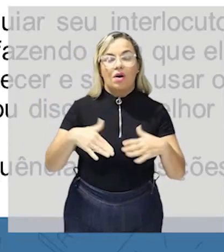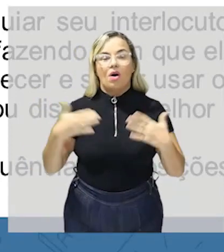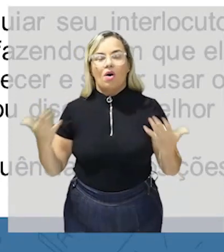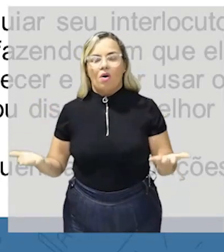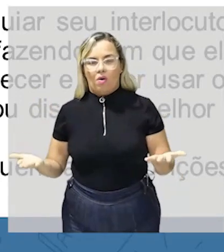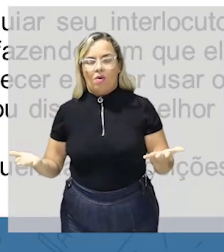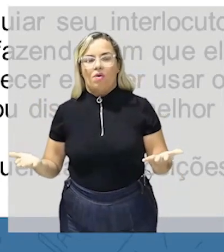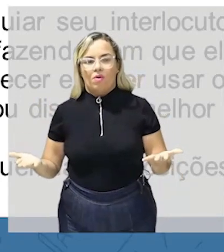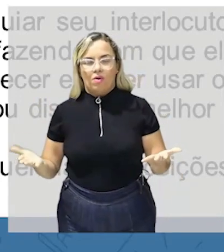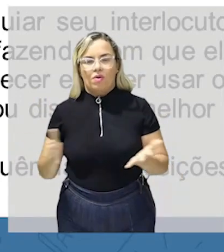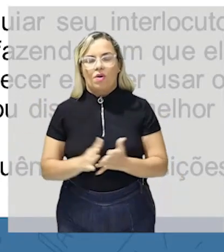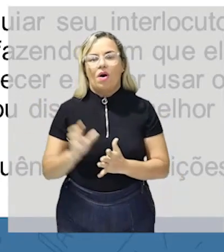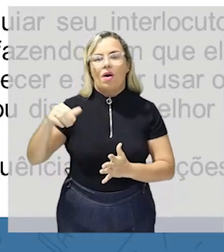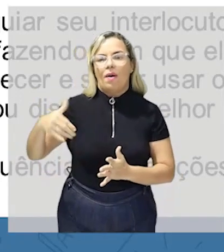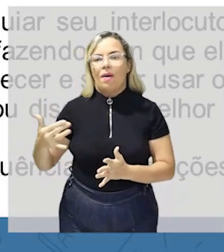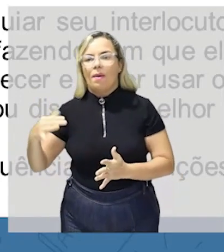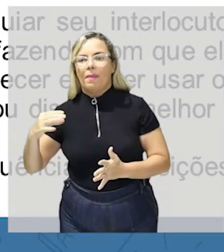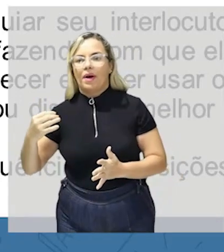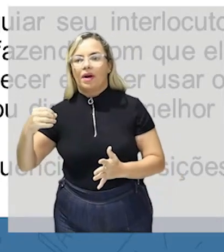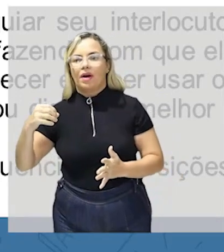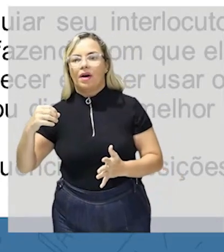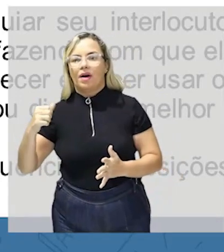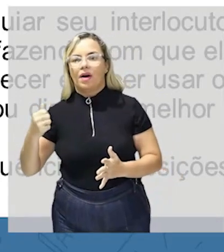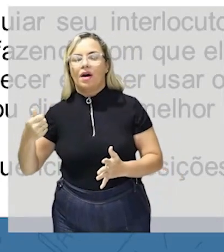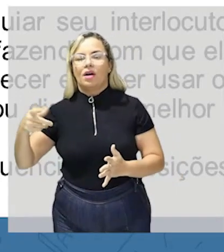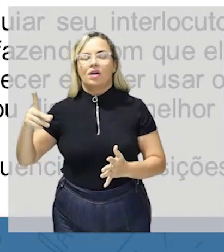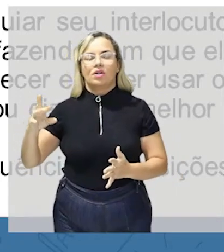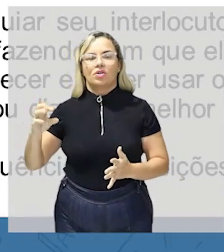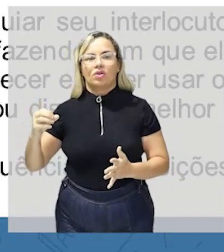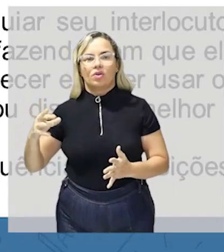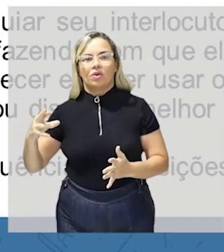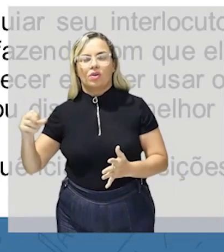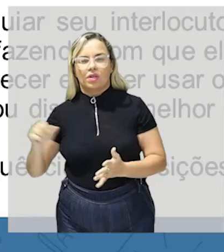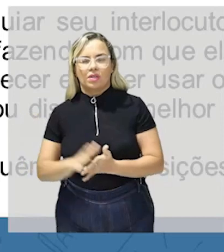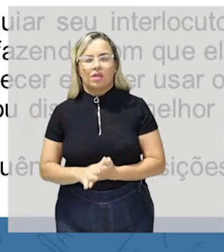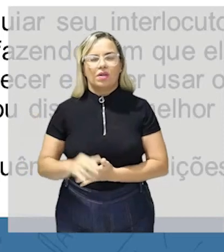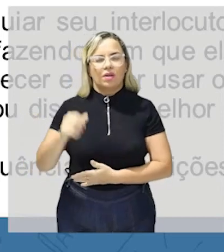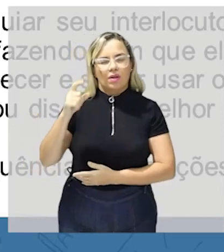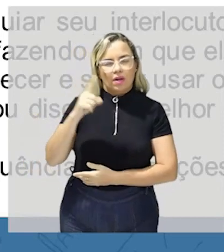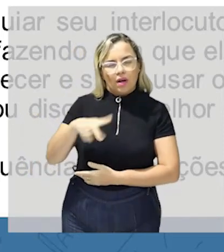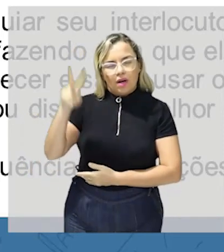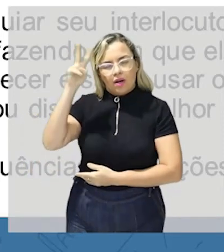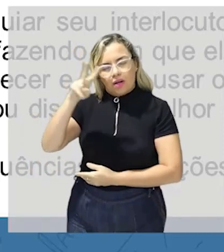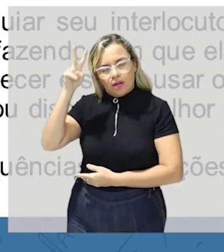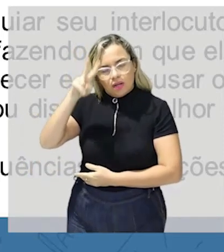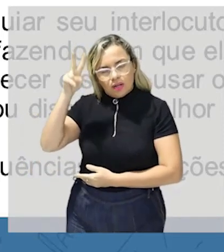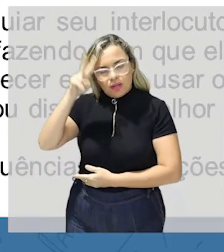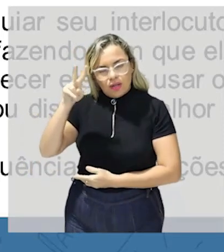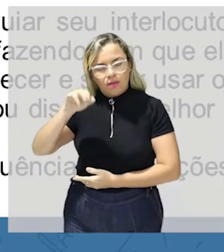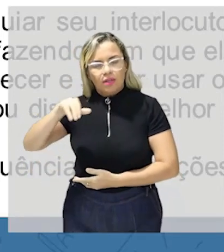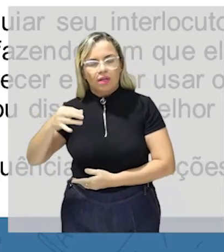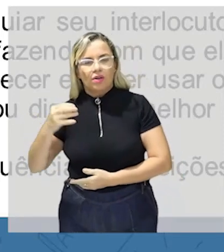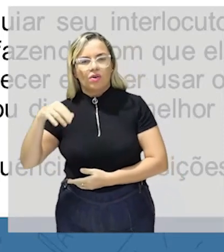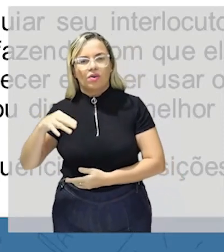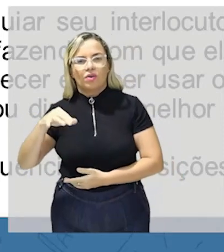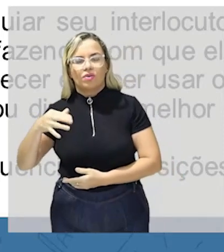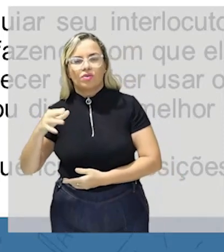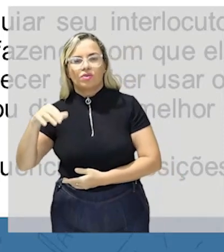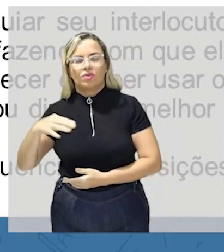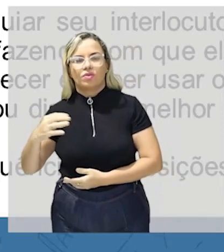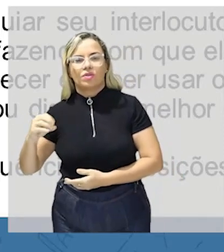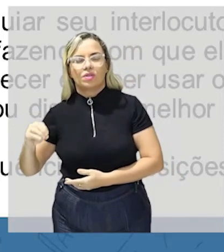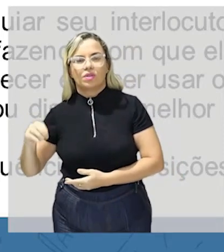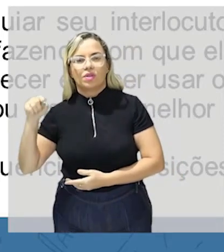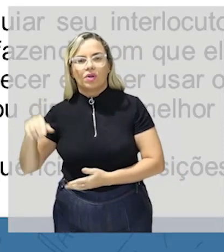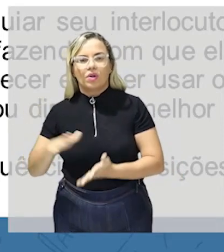e marcadores textuais lembra das conjunções lembra dos conectivos pois é existem